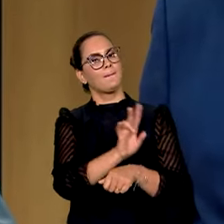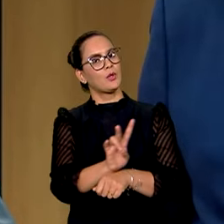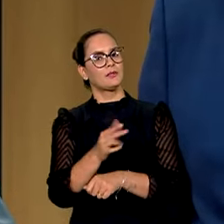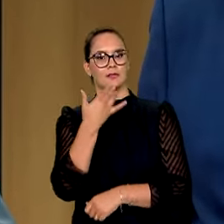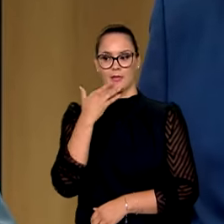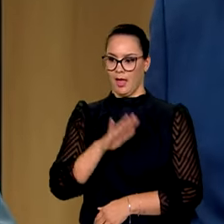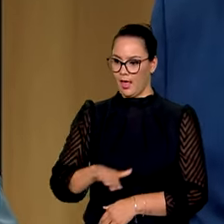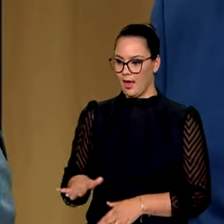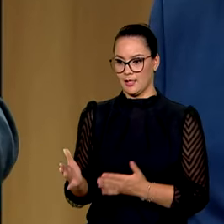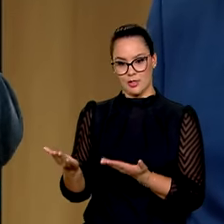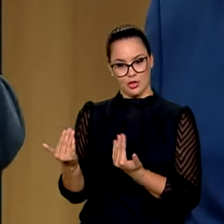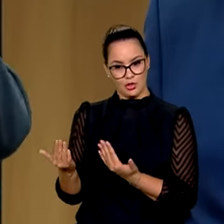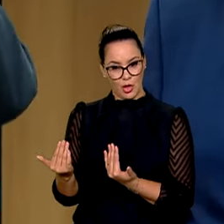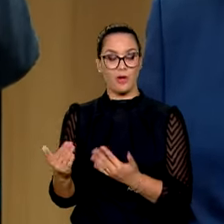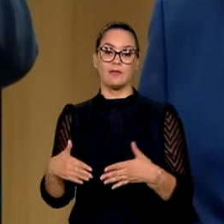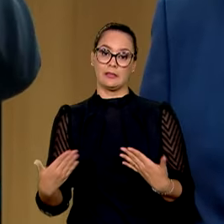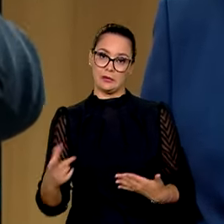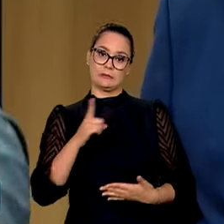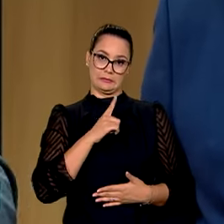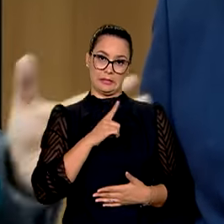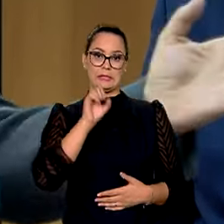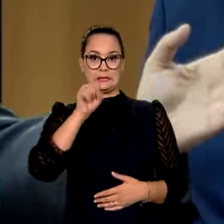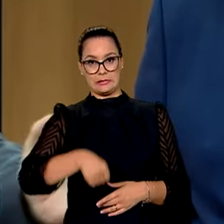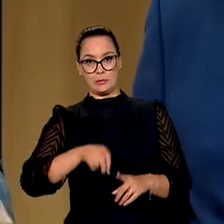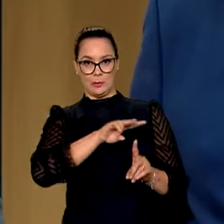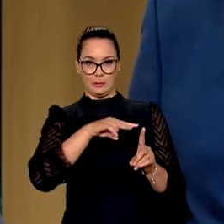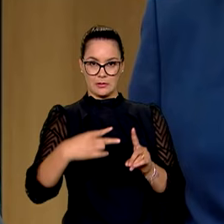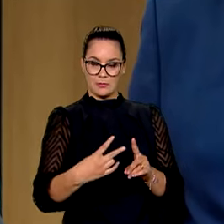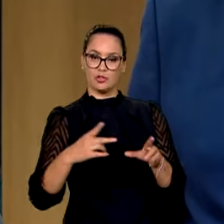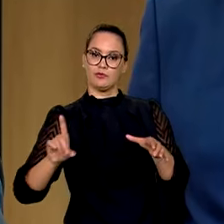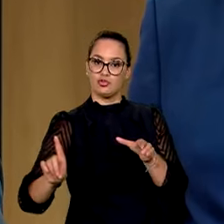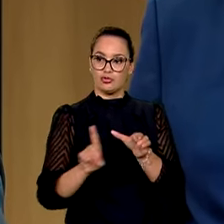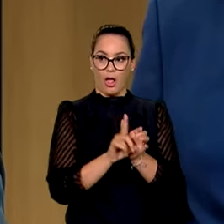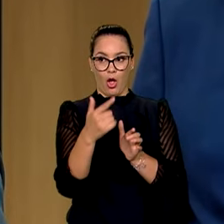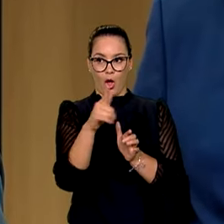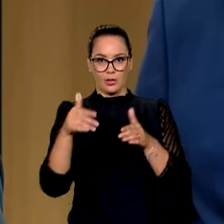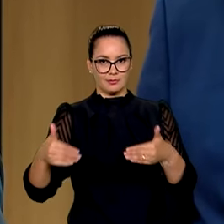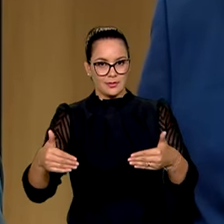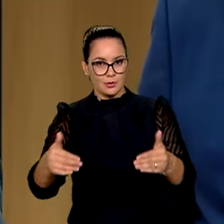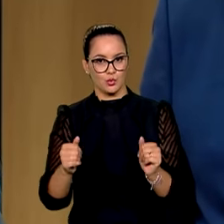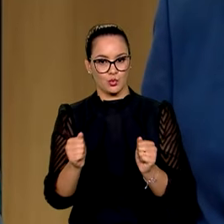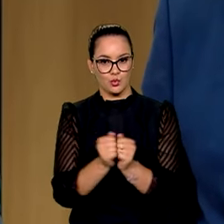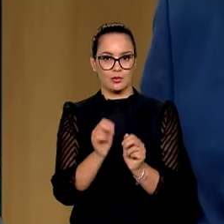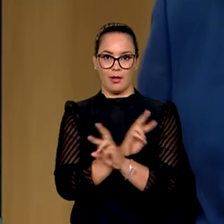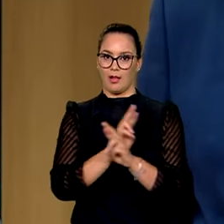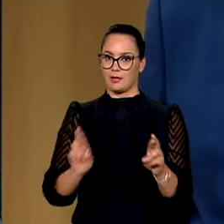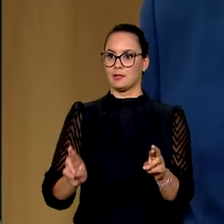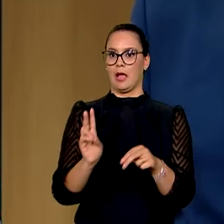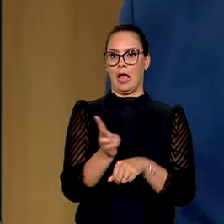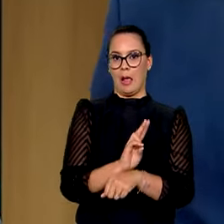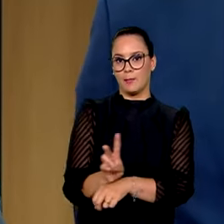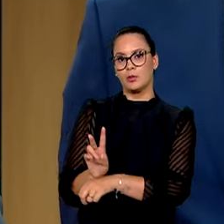de crianças e adolescentes. Portanto, há uma perspectiva de integração com outros ministérios. Relativa à proteção